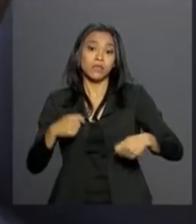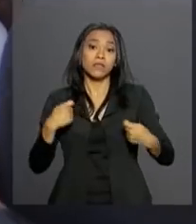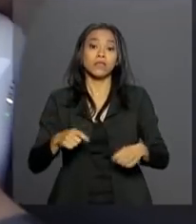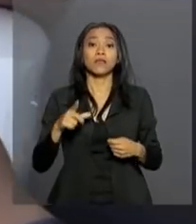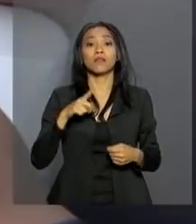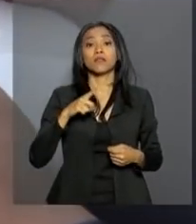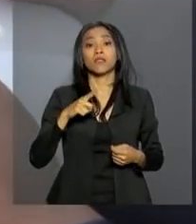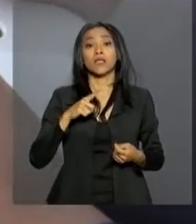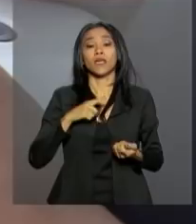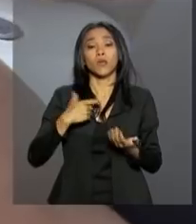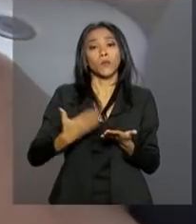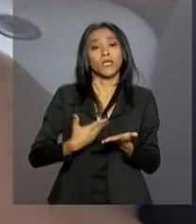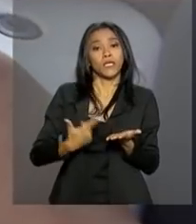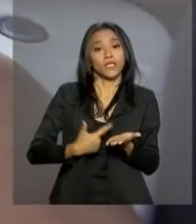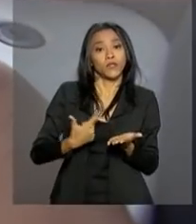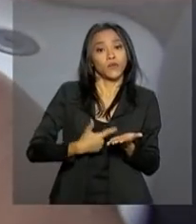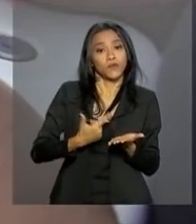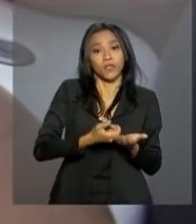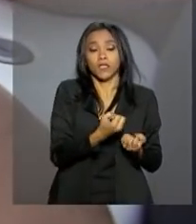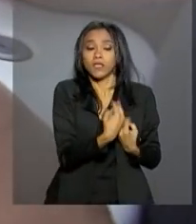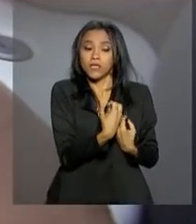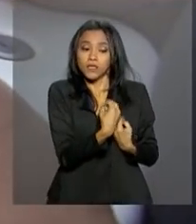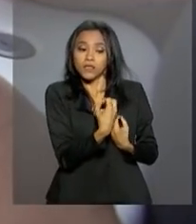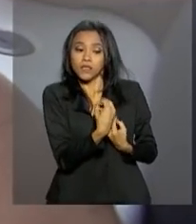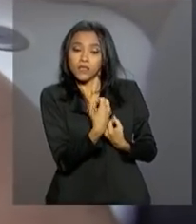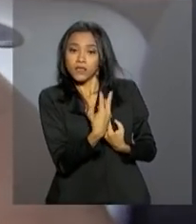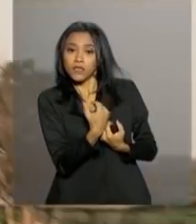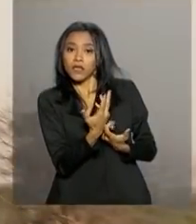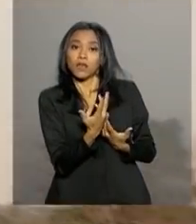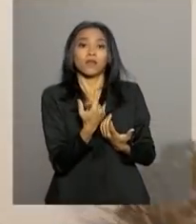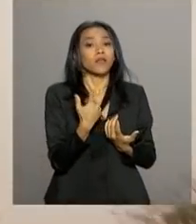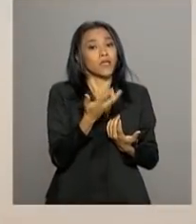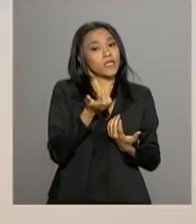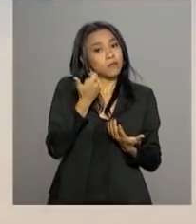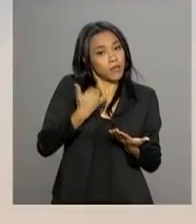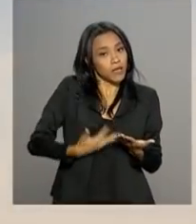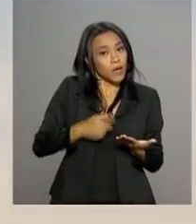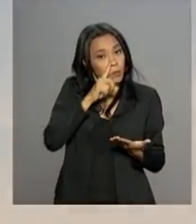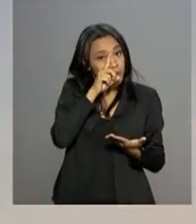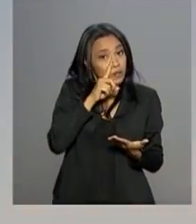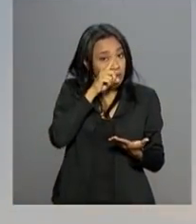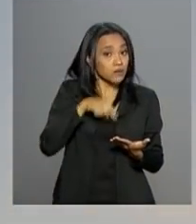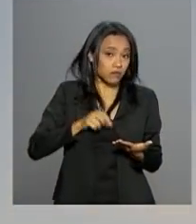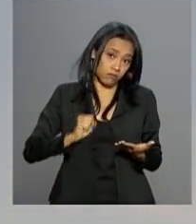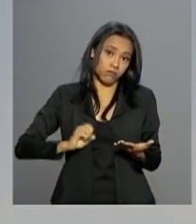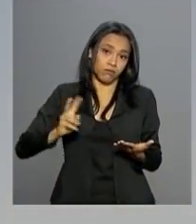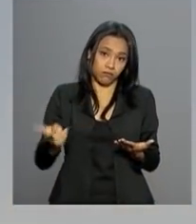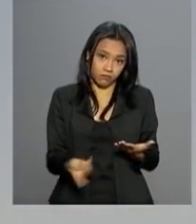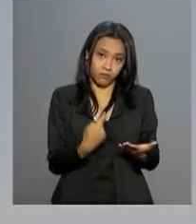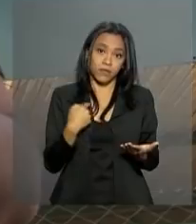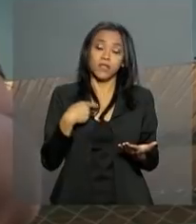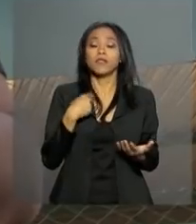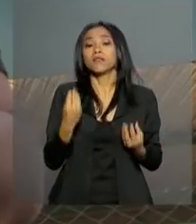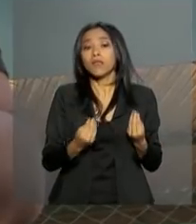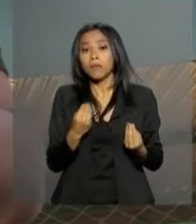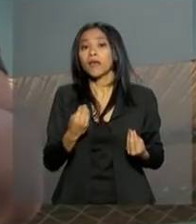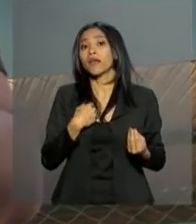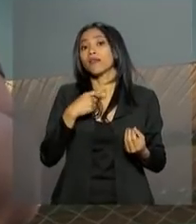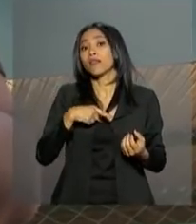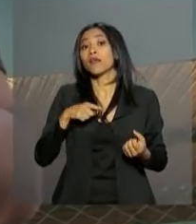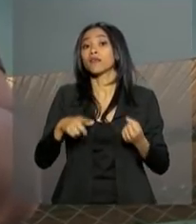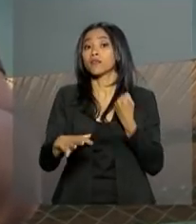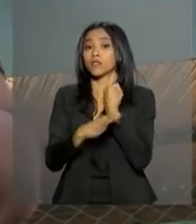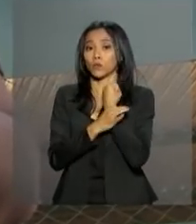aparelho, elaborar uma avaliação de risco do voo e ter seguro de cobertura para danos a terceiros. O